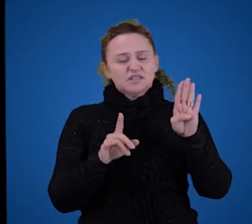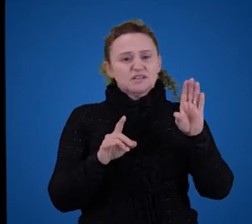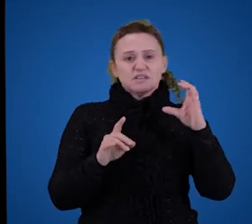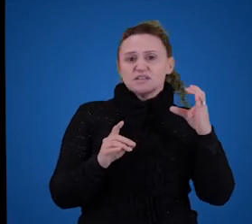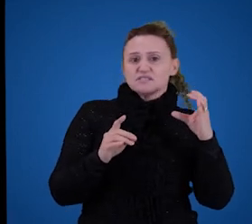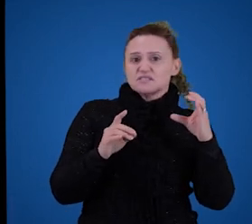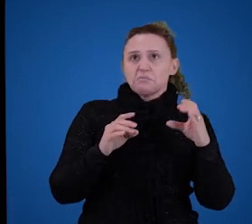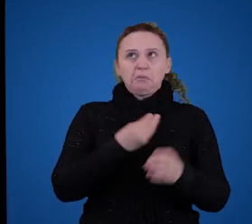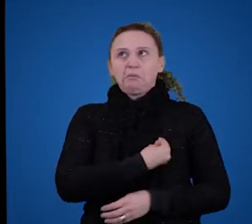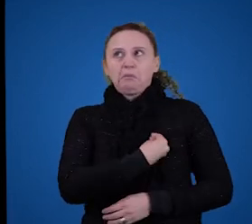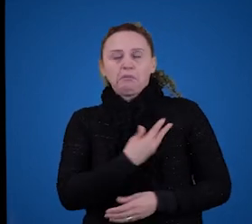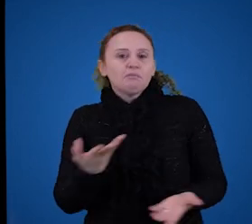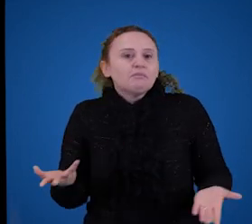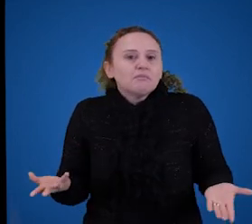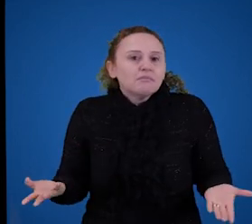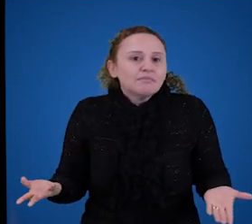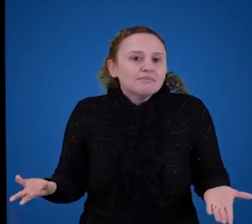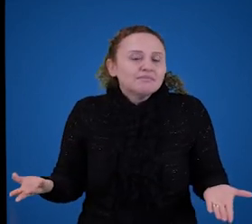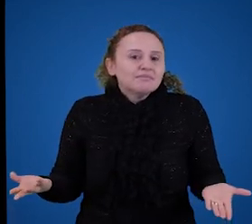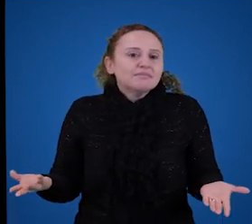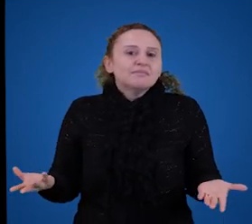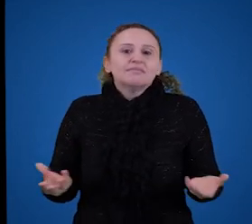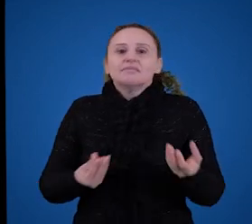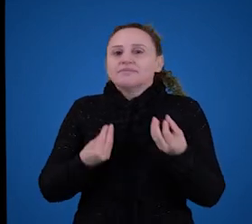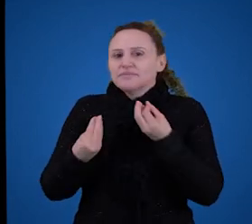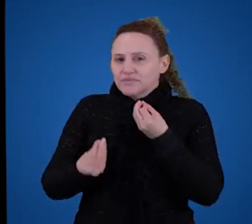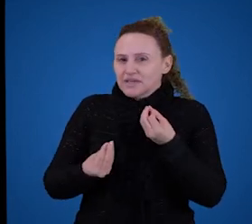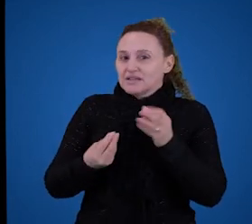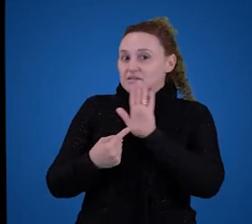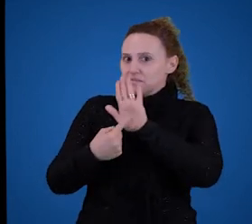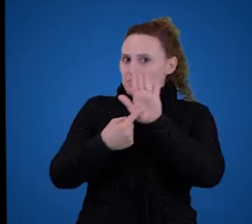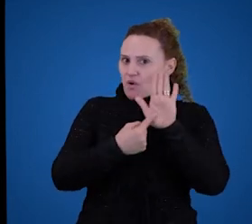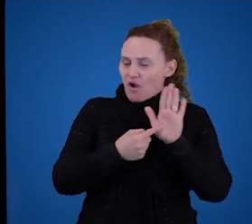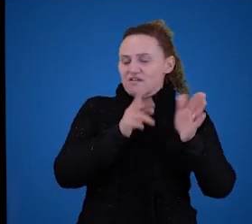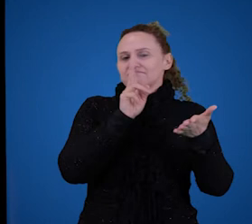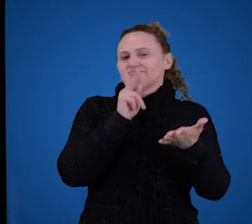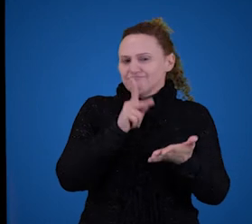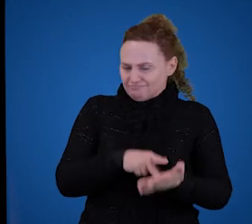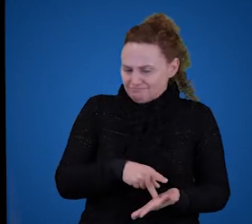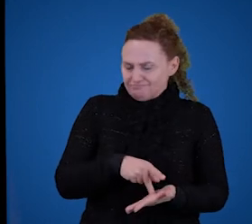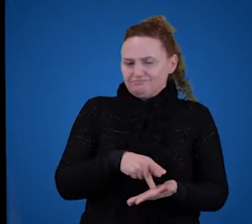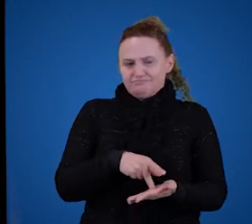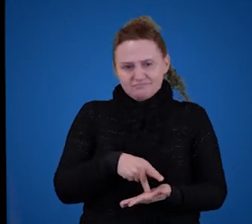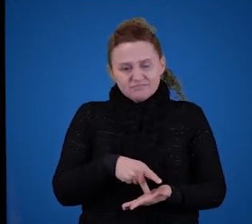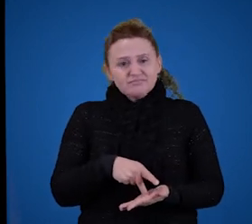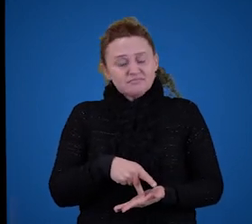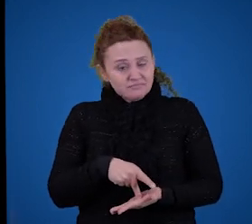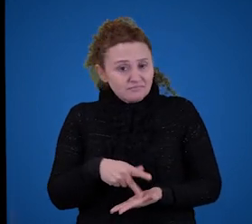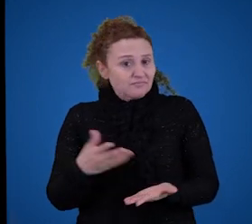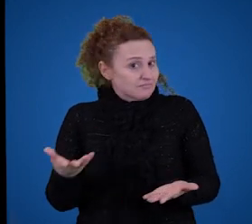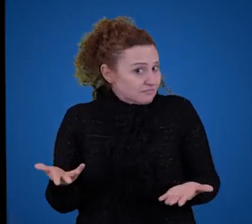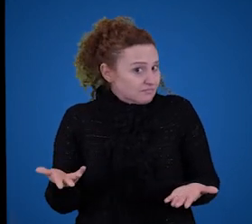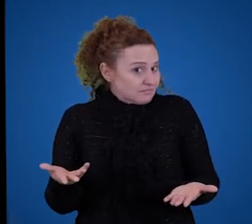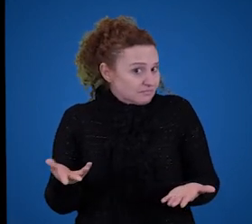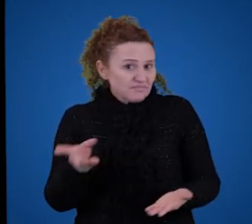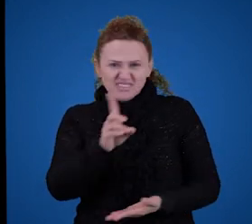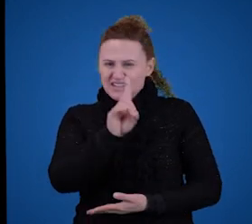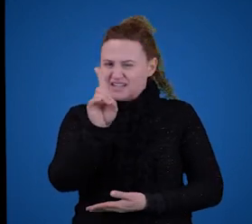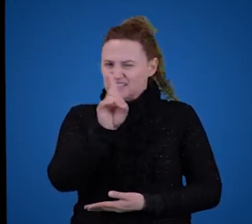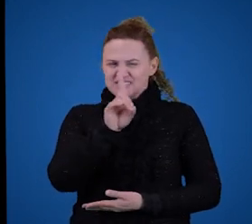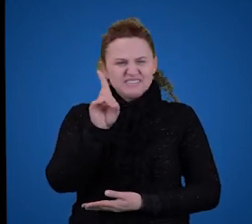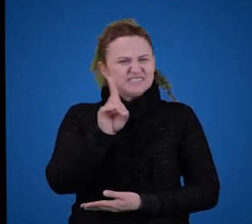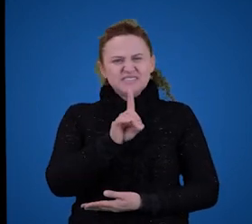compreende frases novas porque elas explicitam verdades, é uma tese falsa, ou seja, não é uma boa